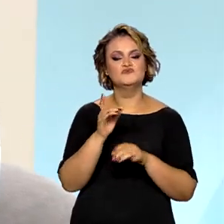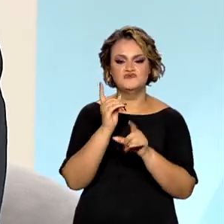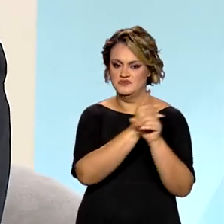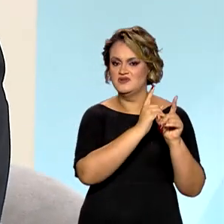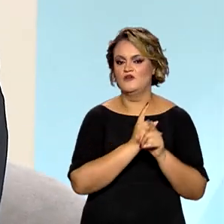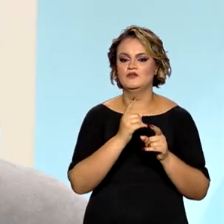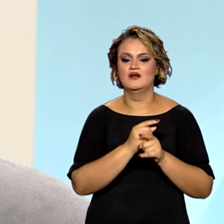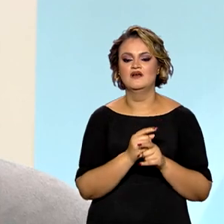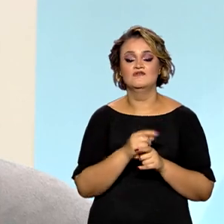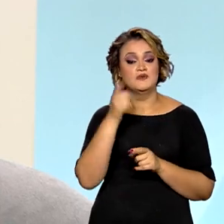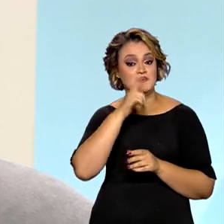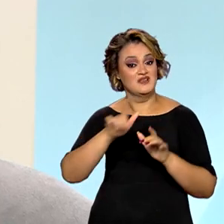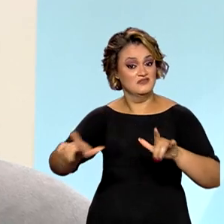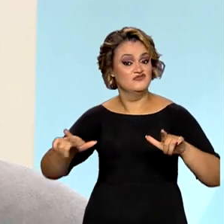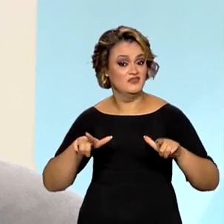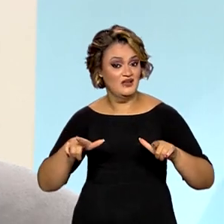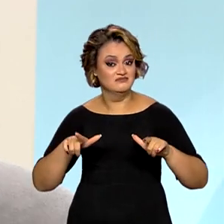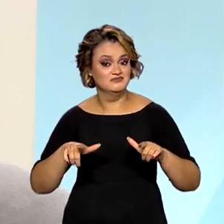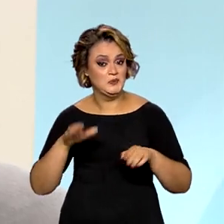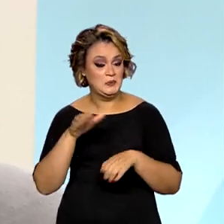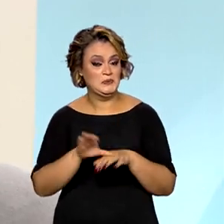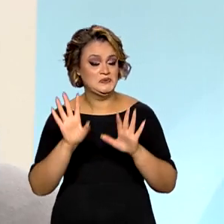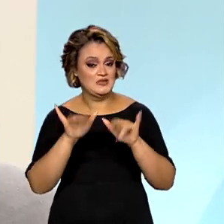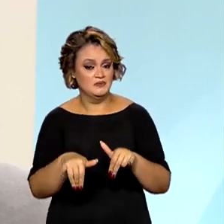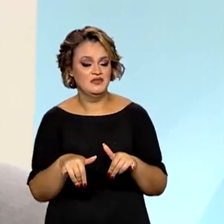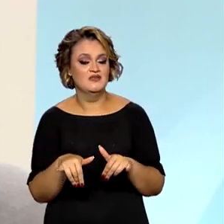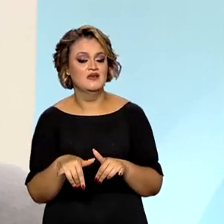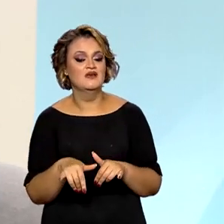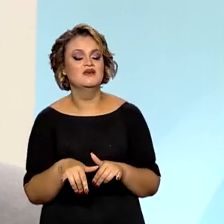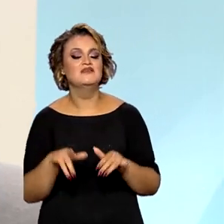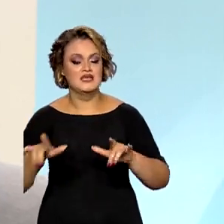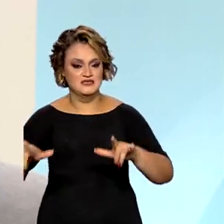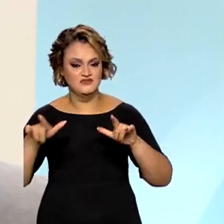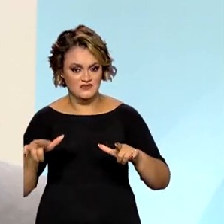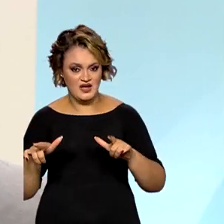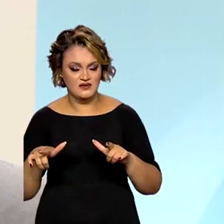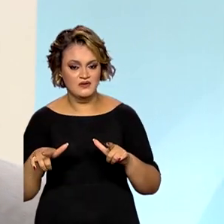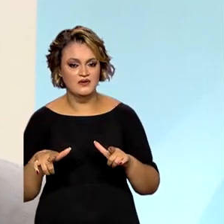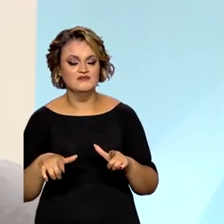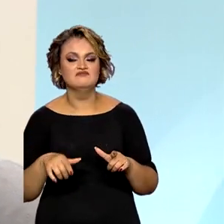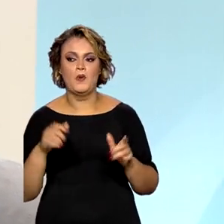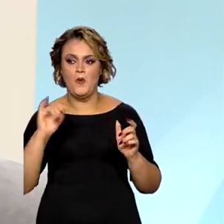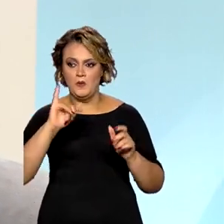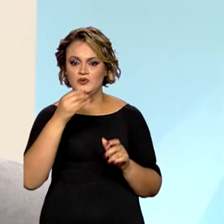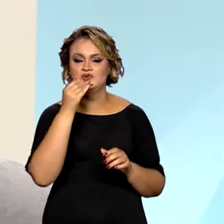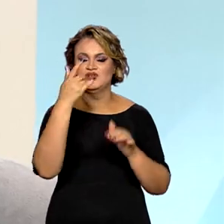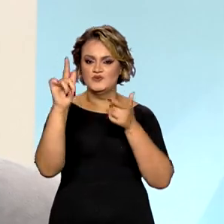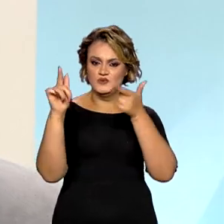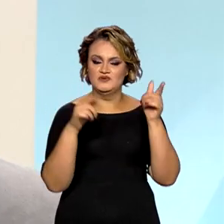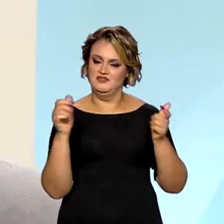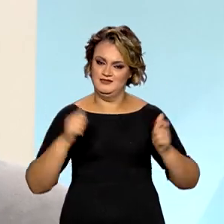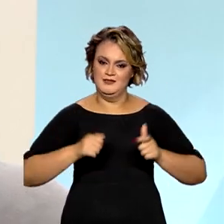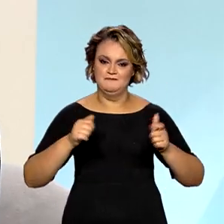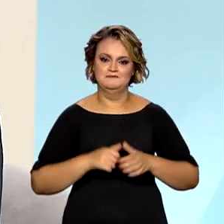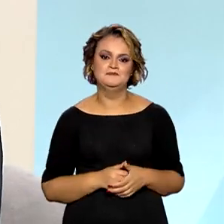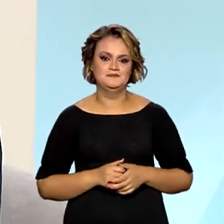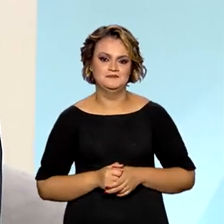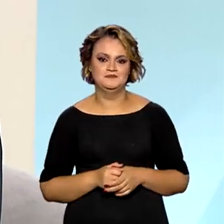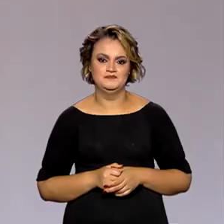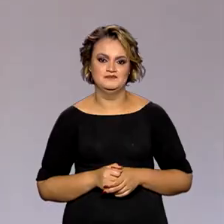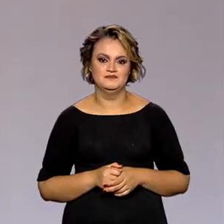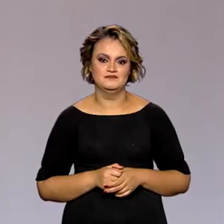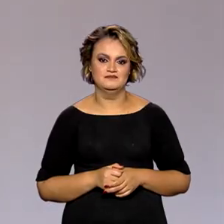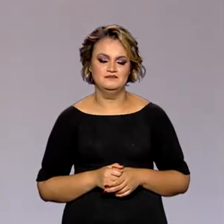você tem certificado quando você termina esse curso e com esse certificado na mão, muitas portas de emprego a gente espera que possam se abrir para você também.